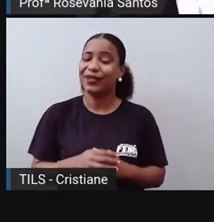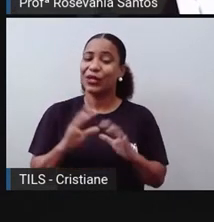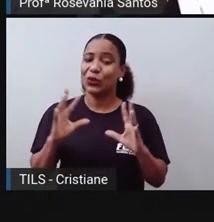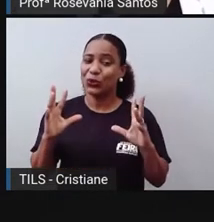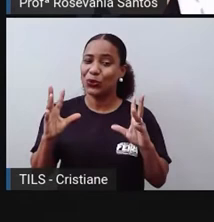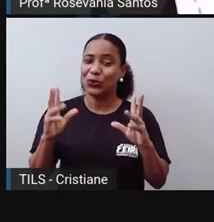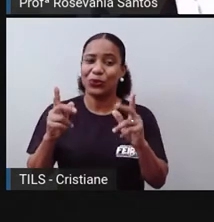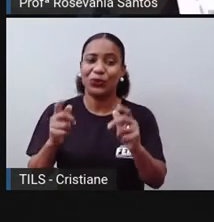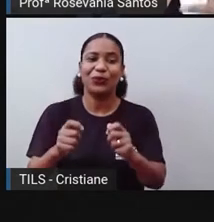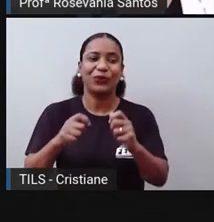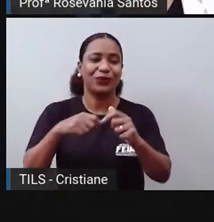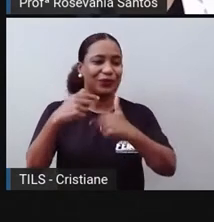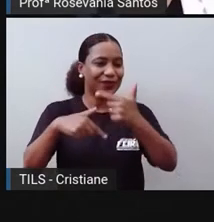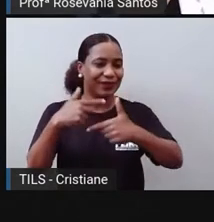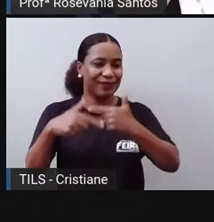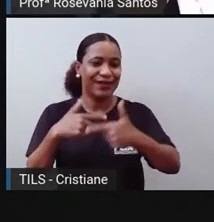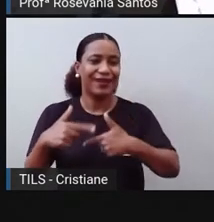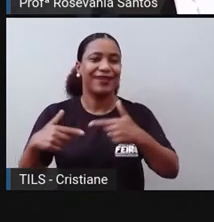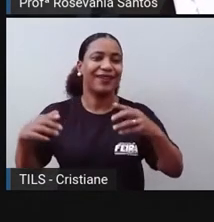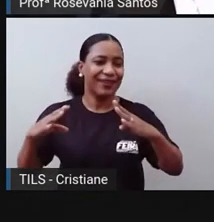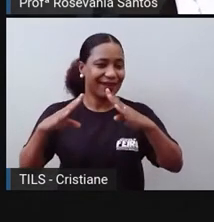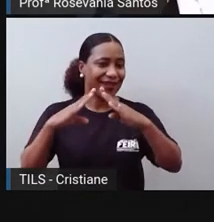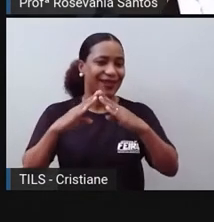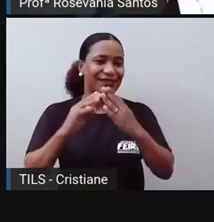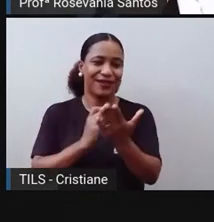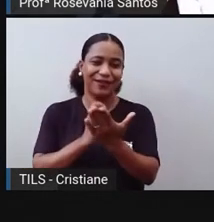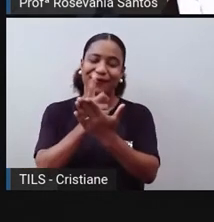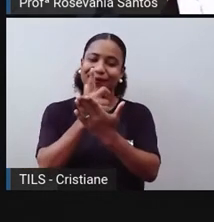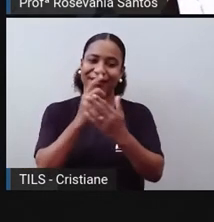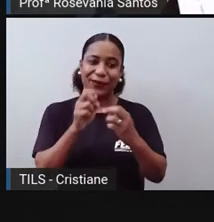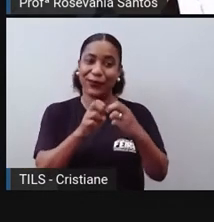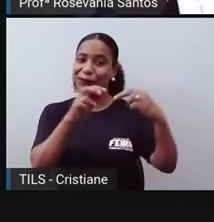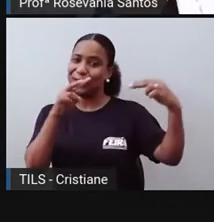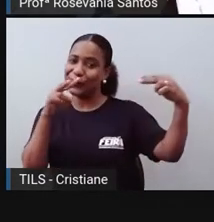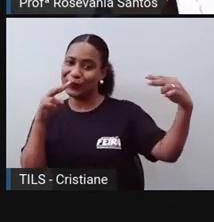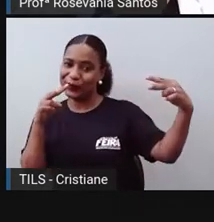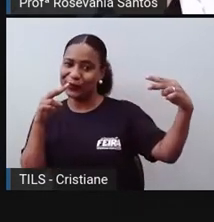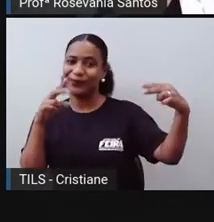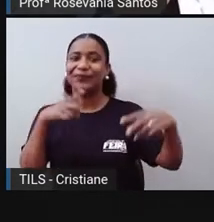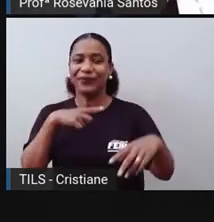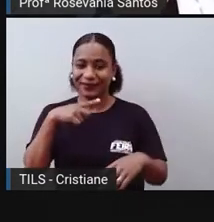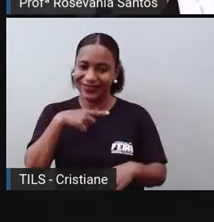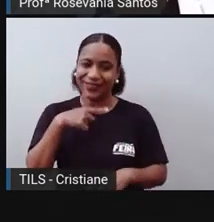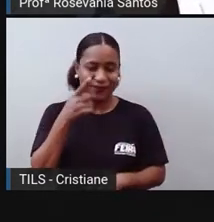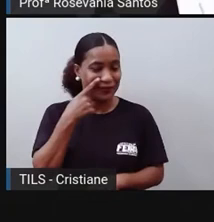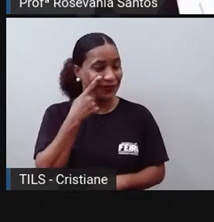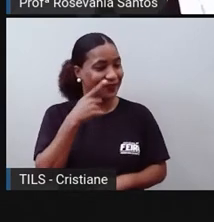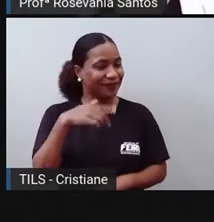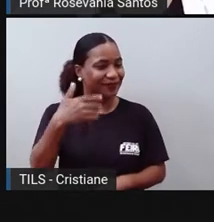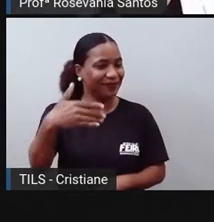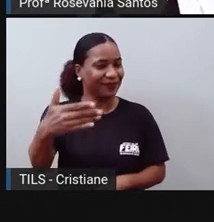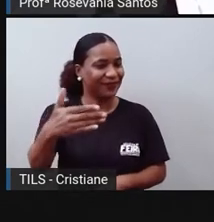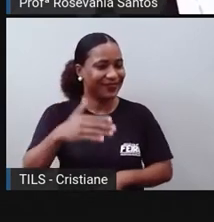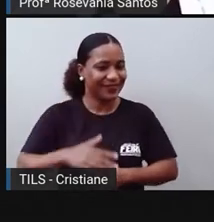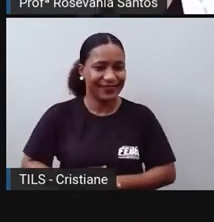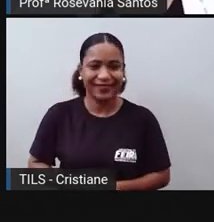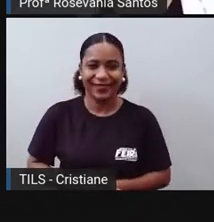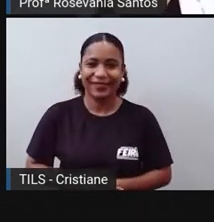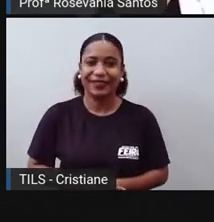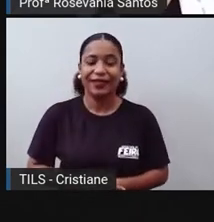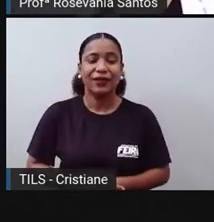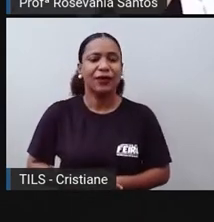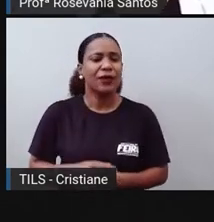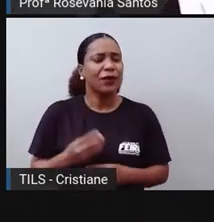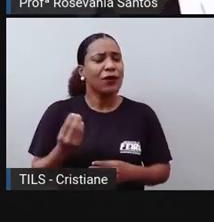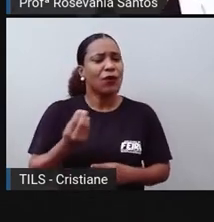no trabalho, na nossa casa, em tudo aí, né? Então, vamos ver o que aqui nos aguarda. Então, as fases da globalização.